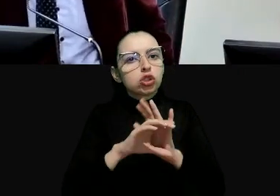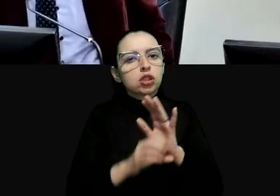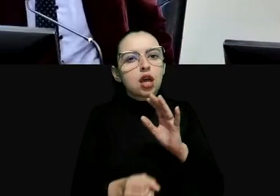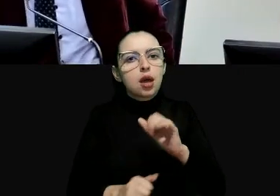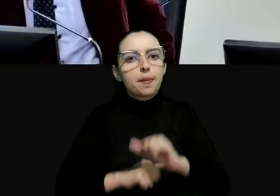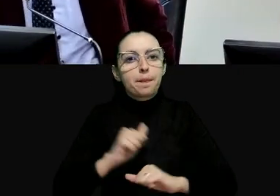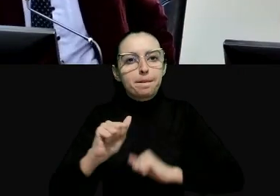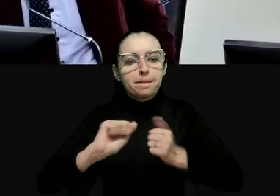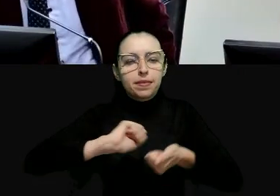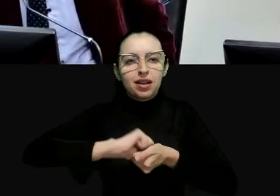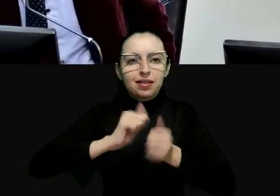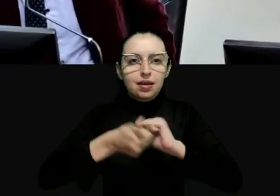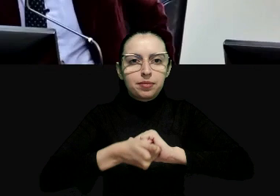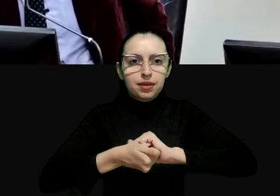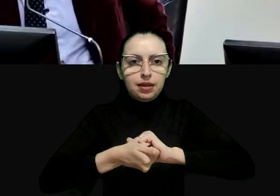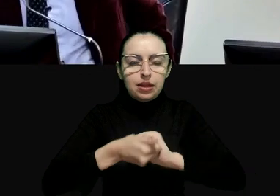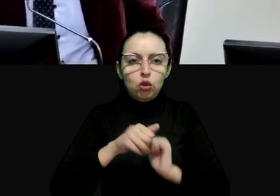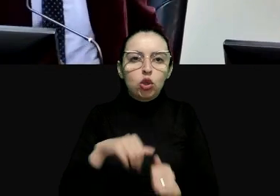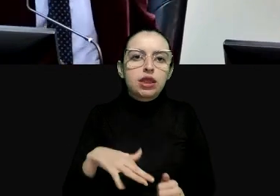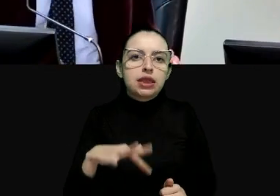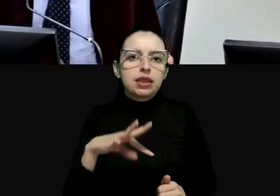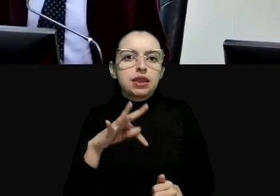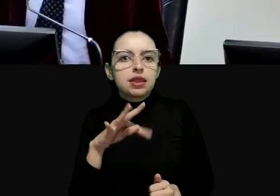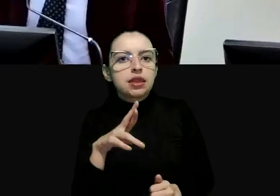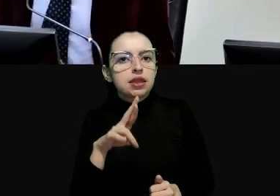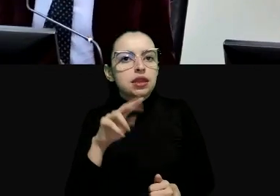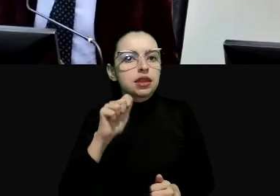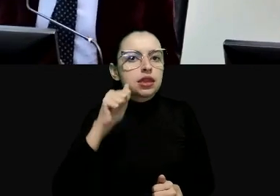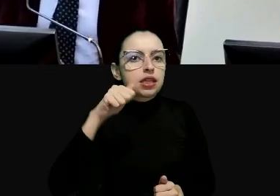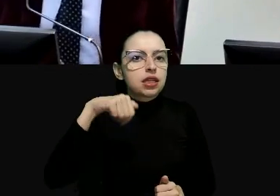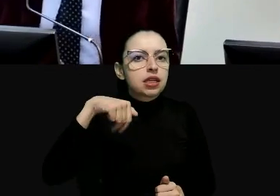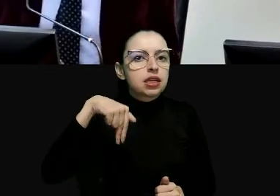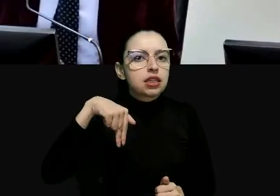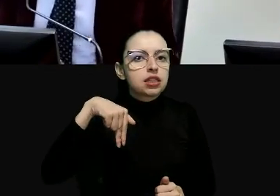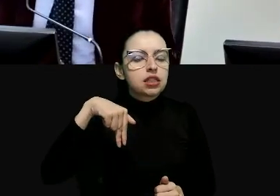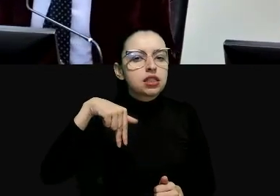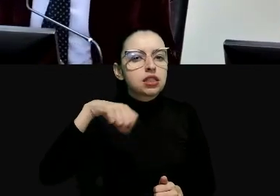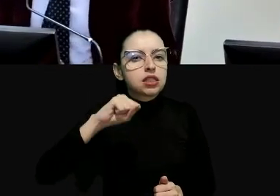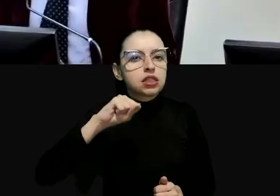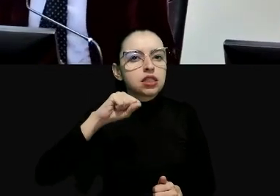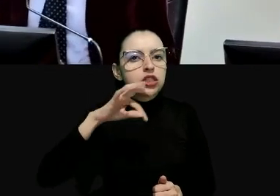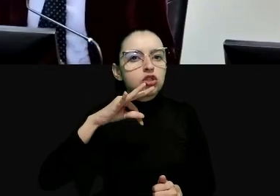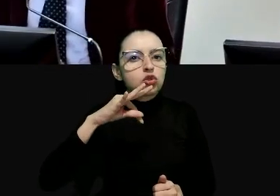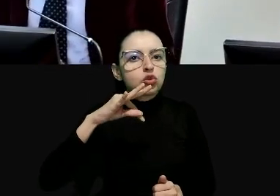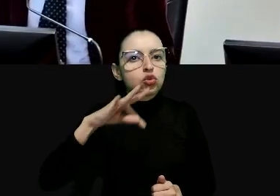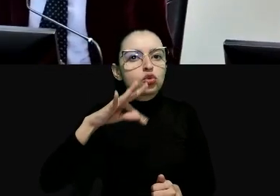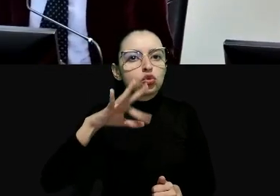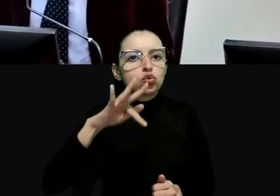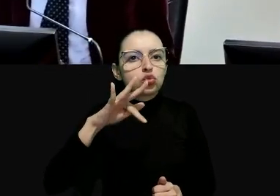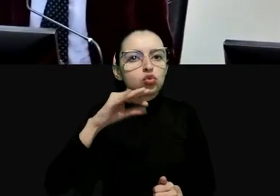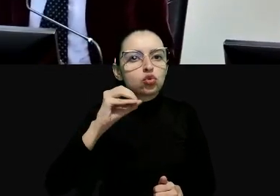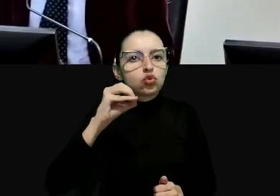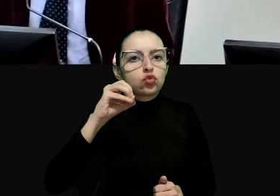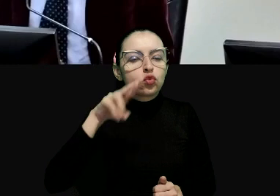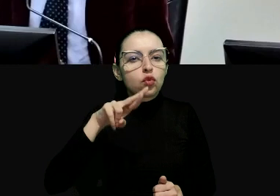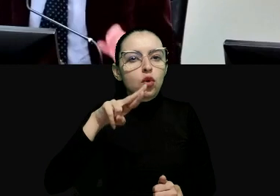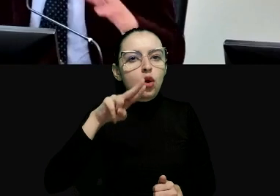este conceito vem acuñado por um acadêmico dos Estados Unidos Carl Clare